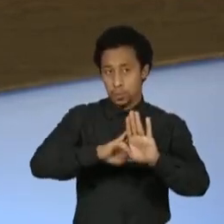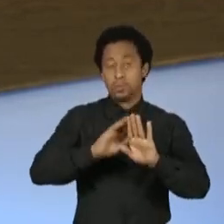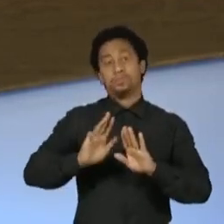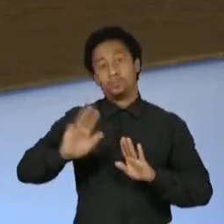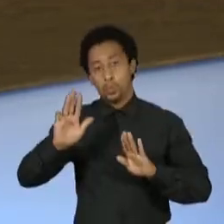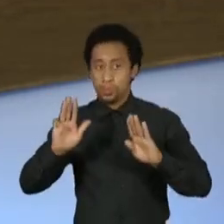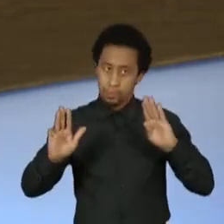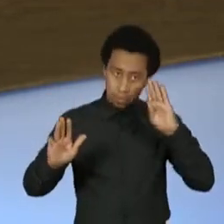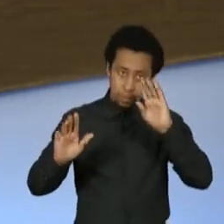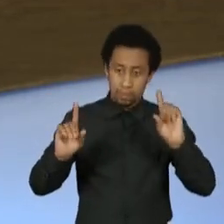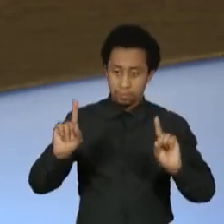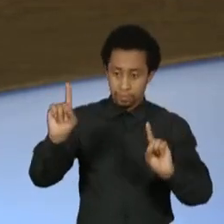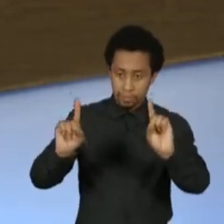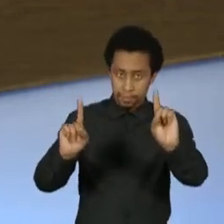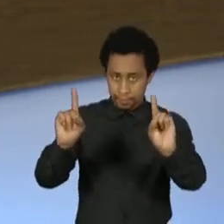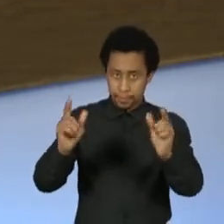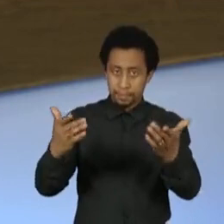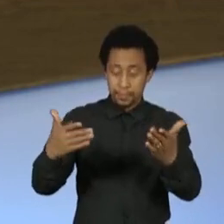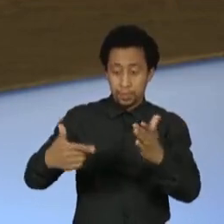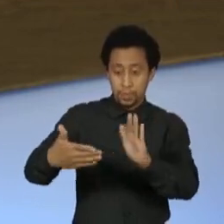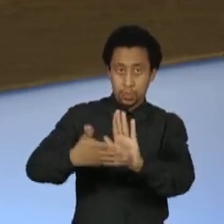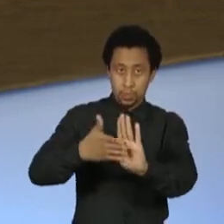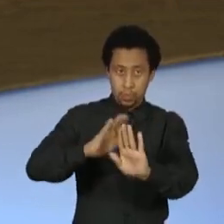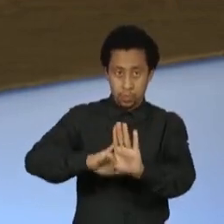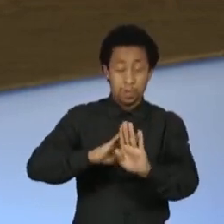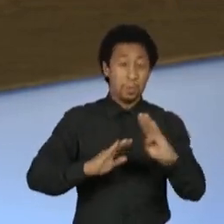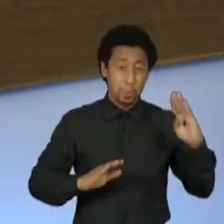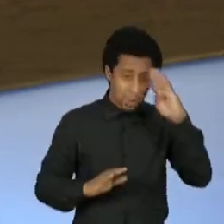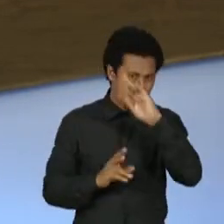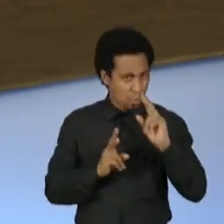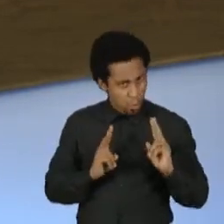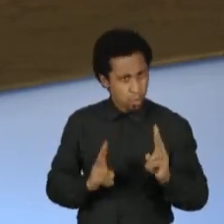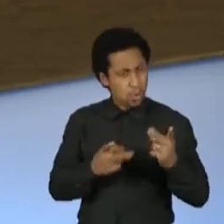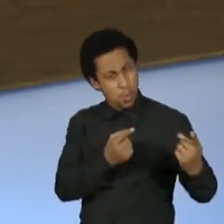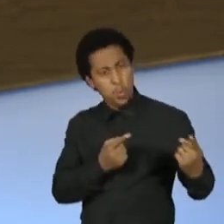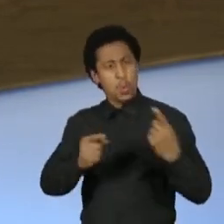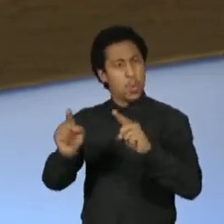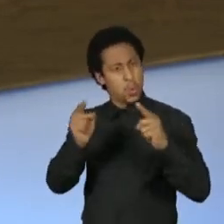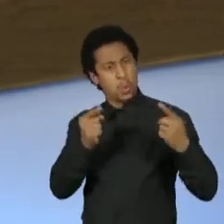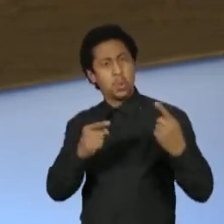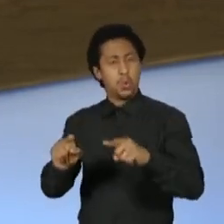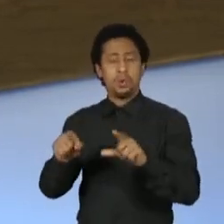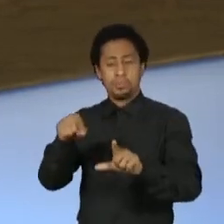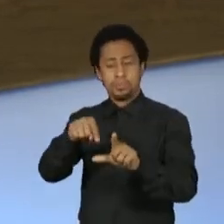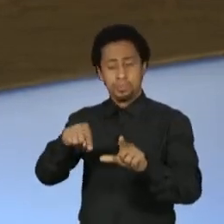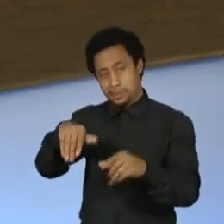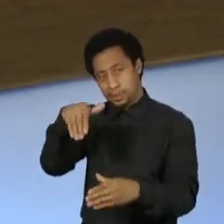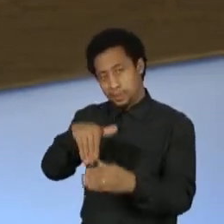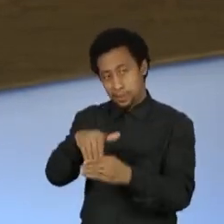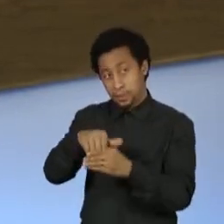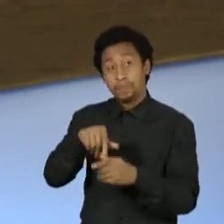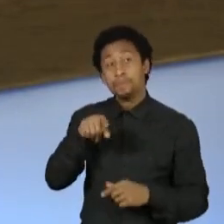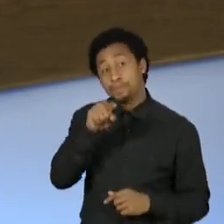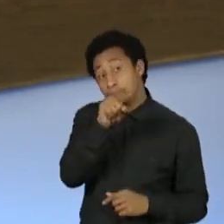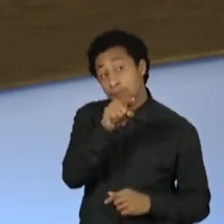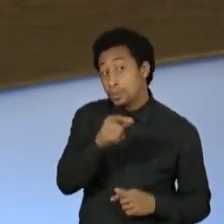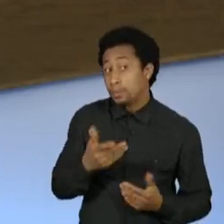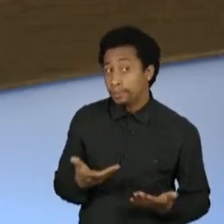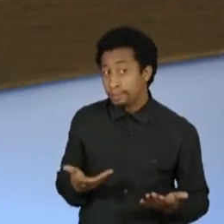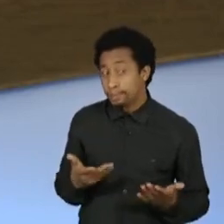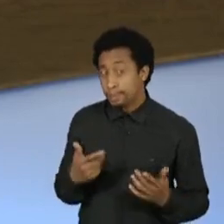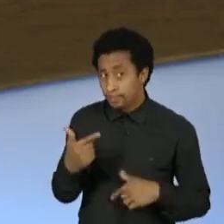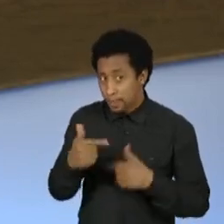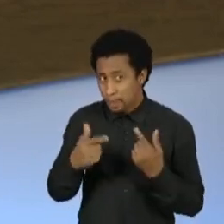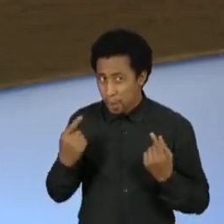Lula, e o presidente Bolsonaro insistir nos ataques ao sistema eleitoral, a senhora trabalhará contra